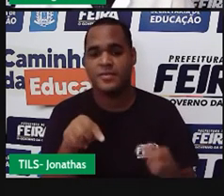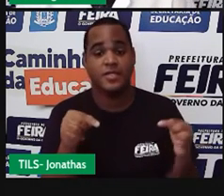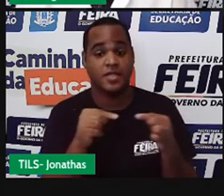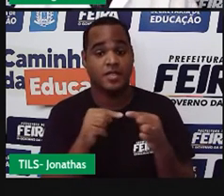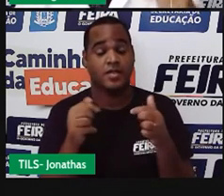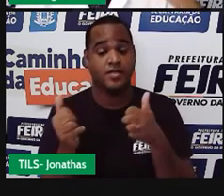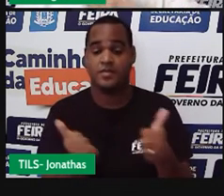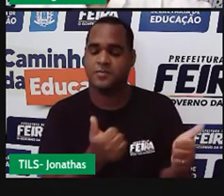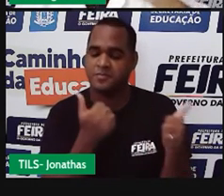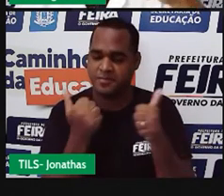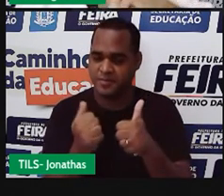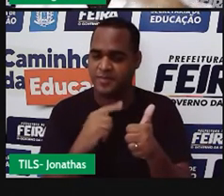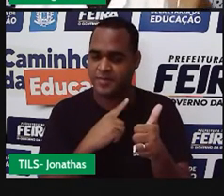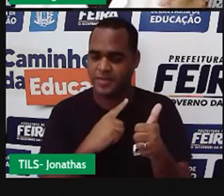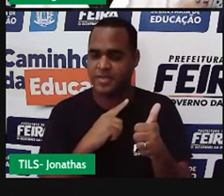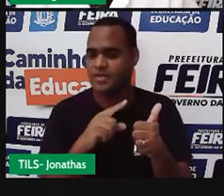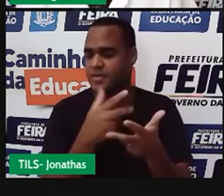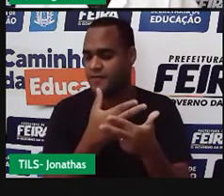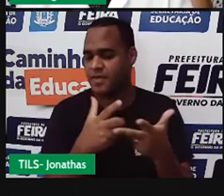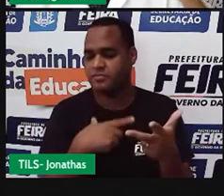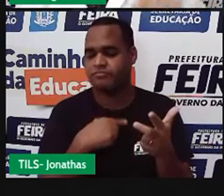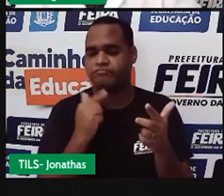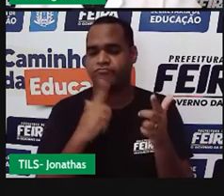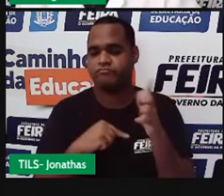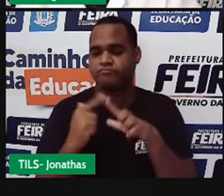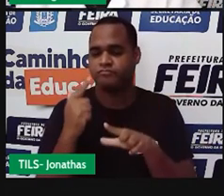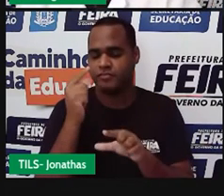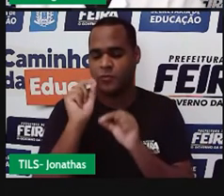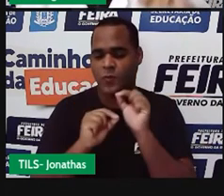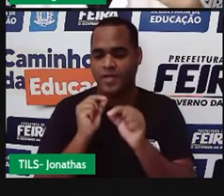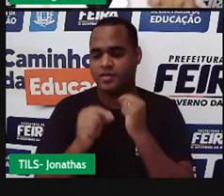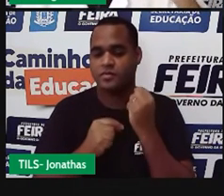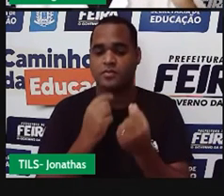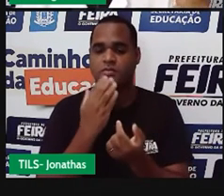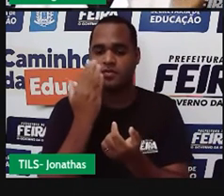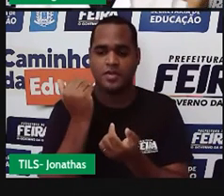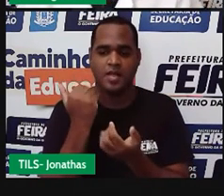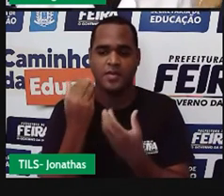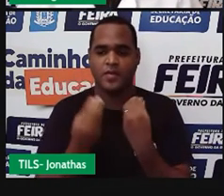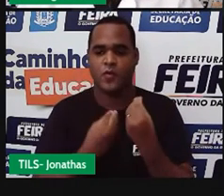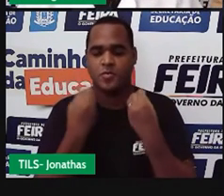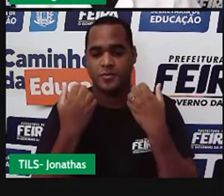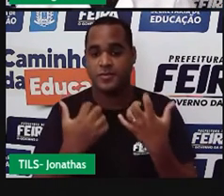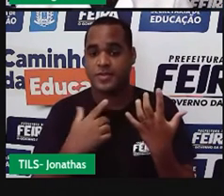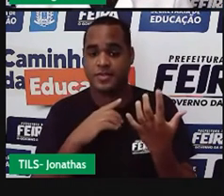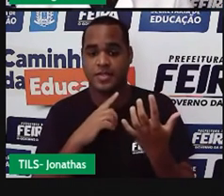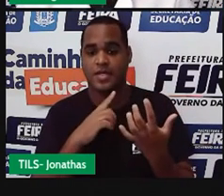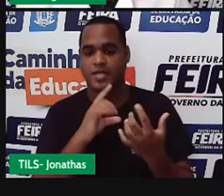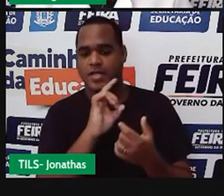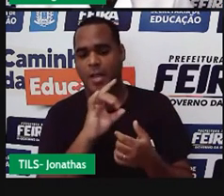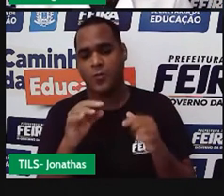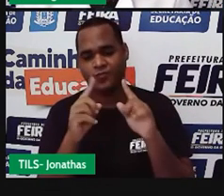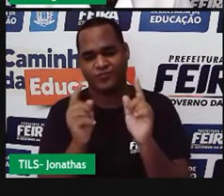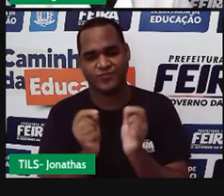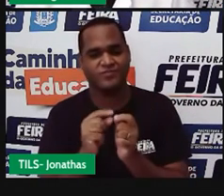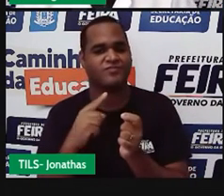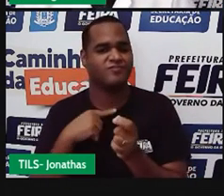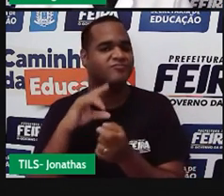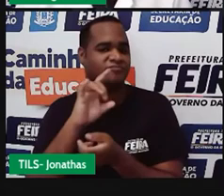do símbolo, a gente consegue saber quem são os colchetes e quem são as chaves. Tá bom?